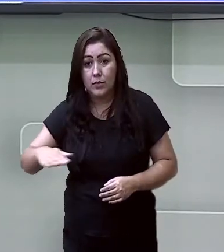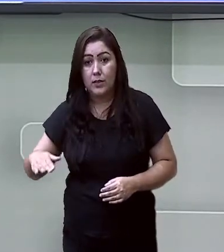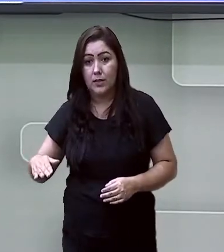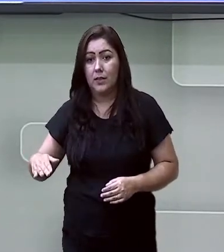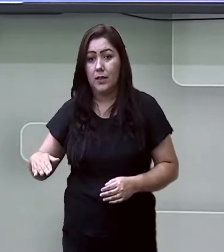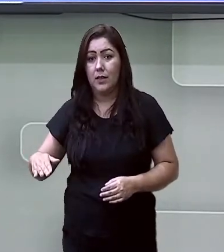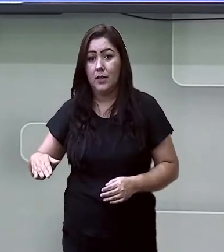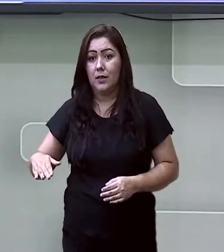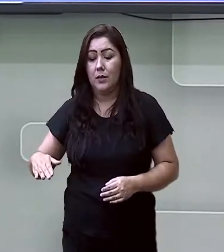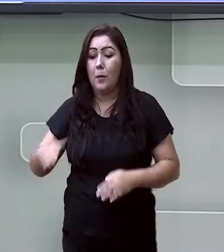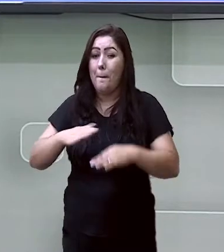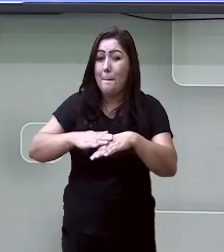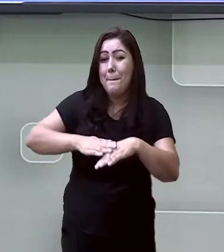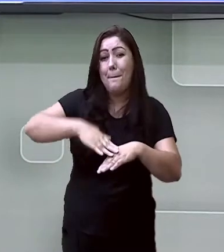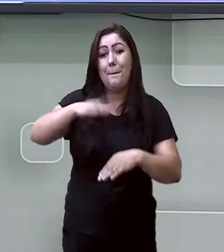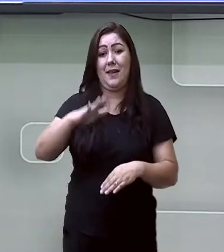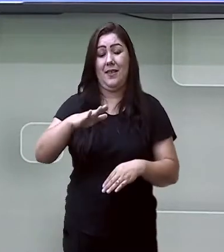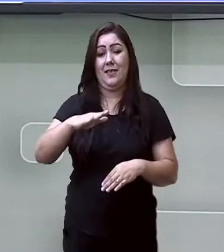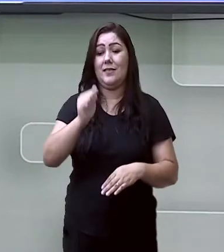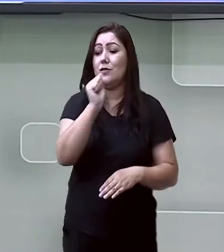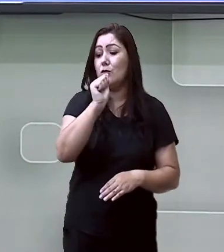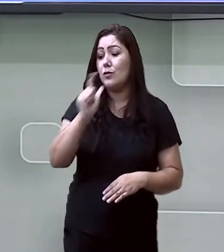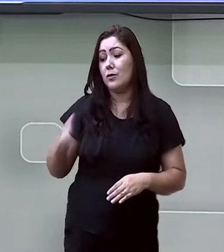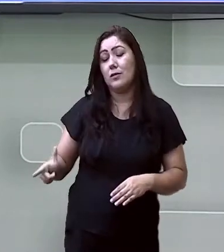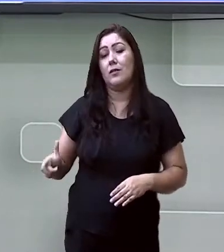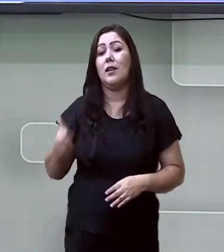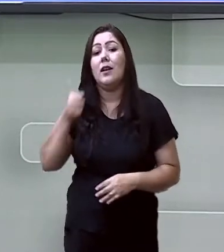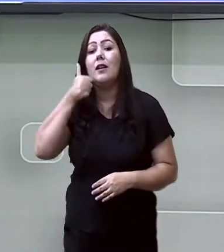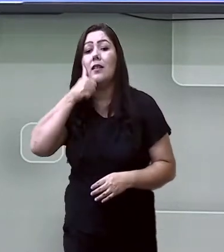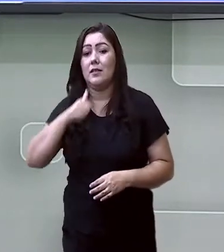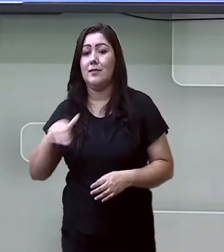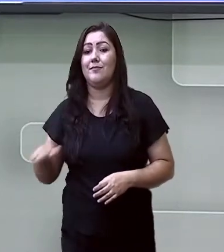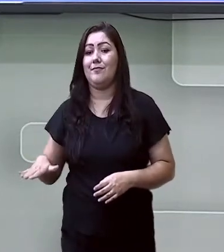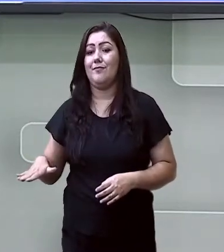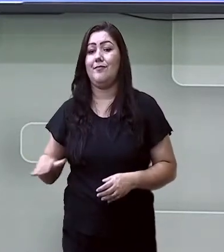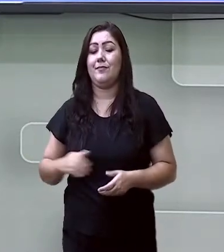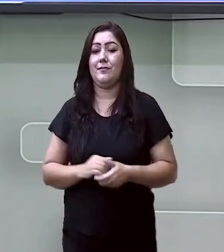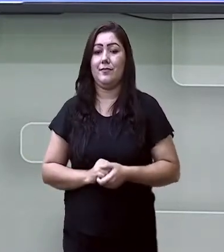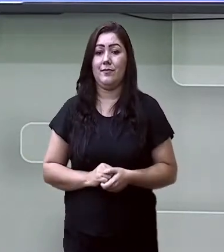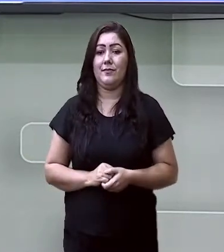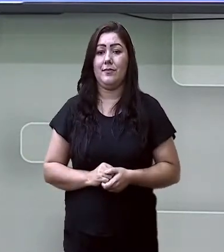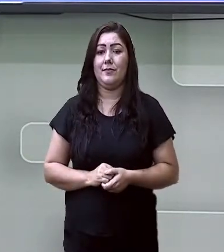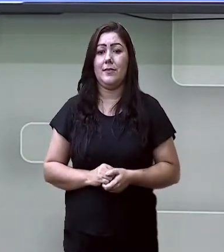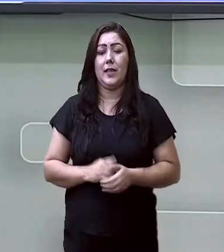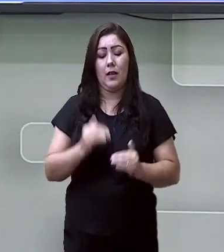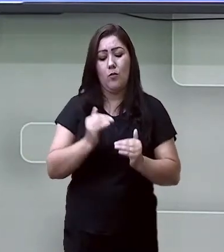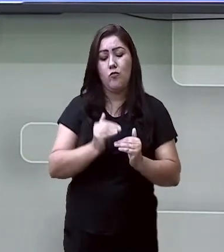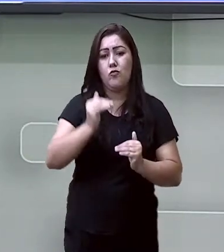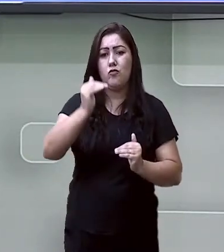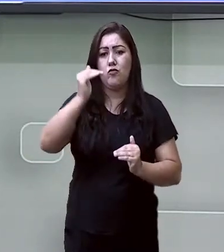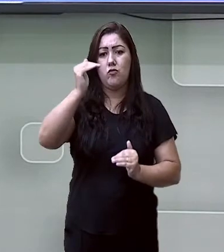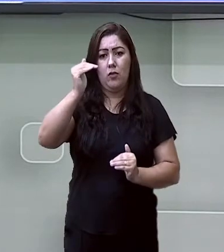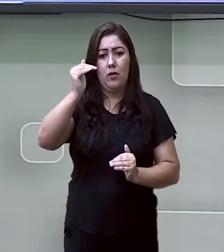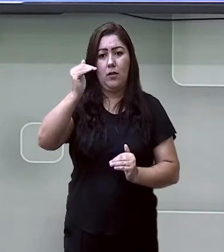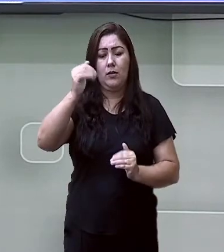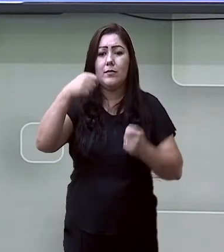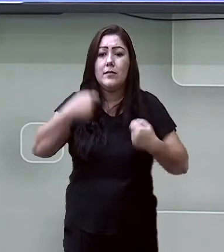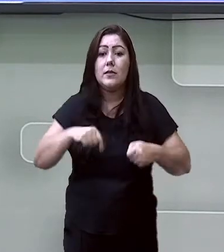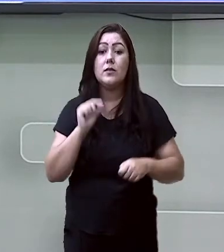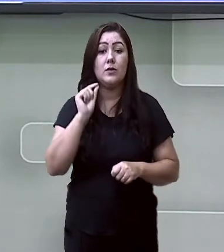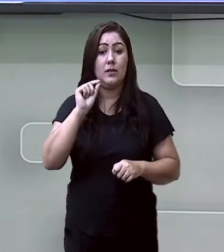do que as meninas. considerando o aumento dessa prevalência, devemos conversar sobre o assunto.